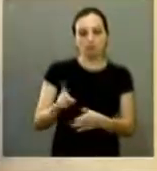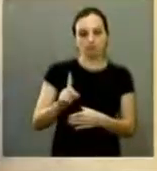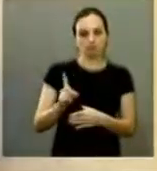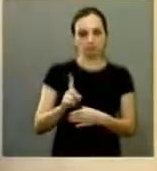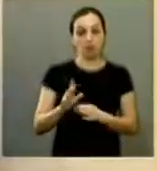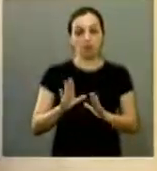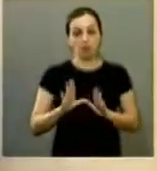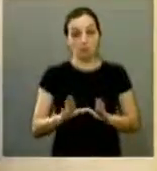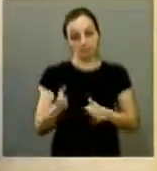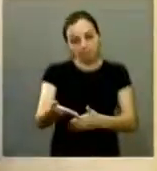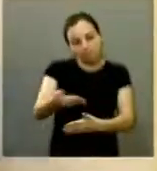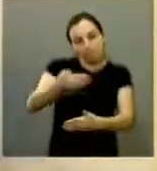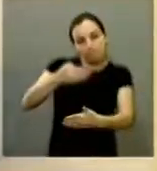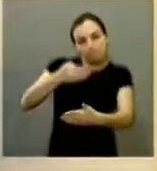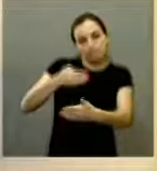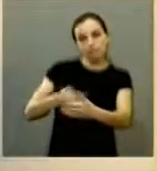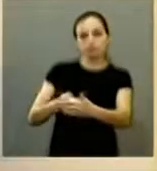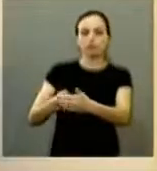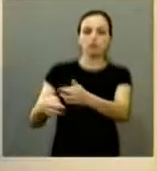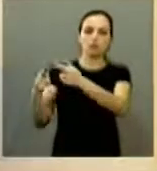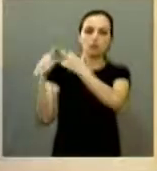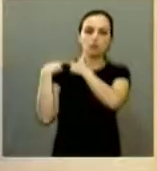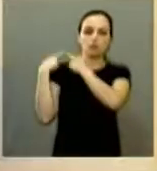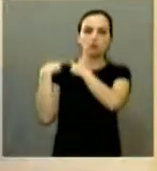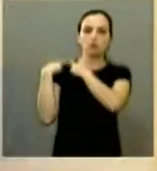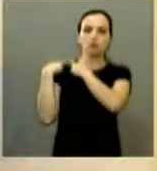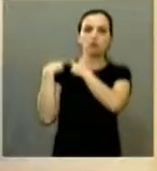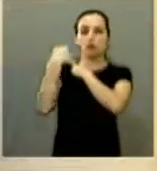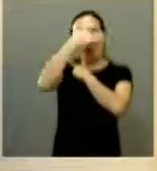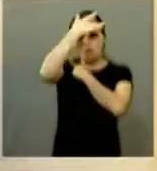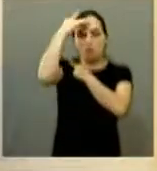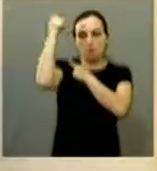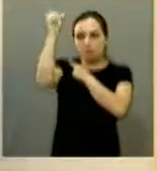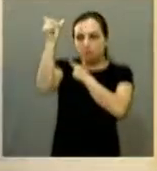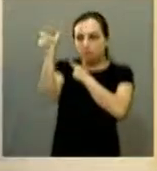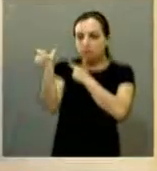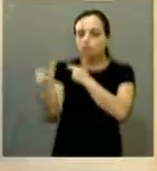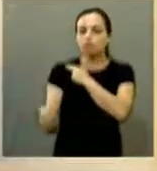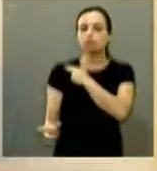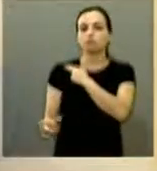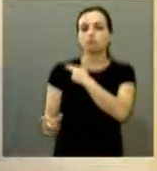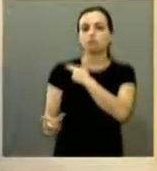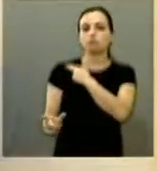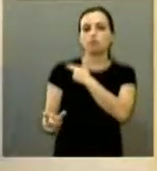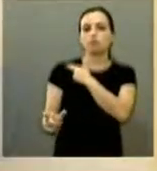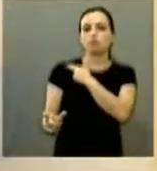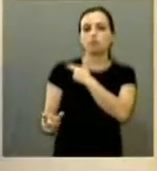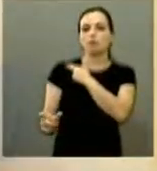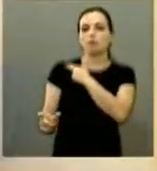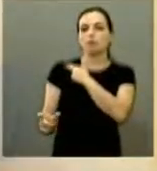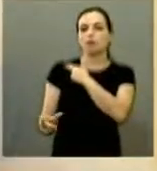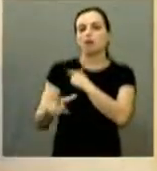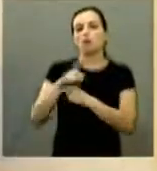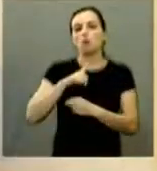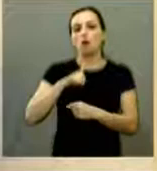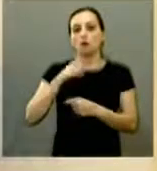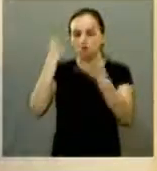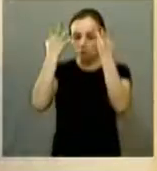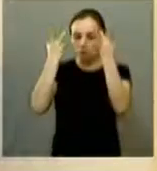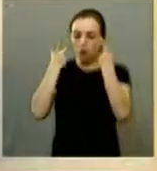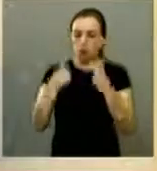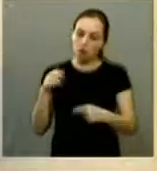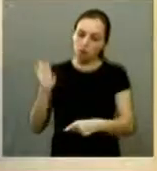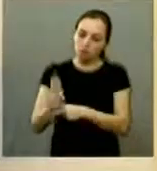existe do outro lado também a responsabilidade do cidadão no que se refere a guarda responsável dos